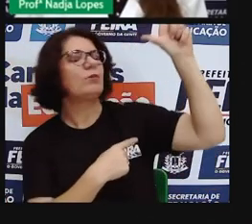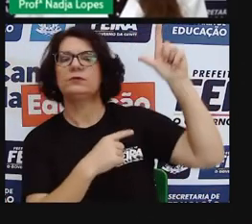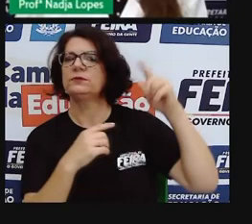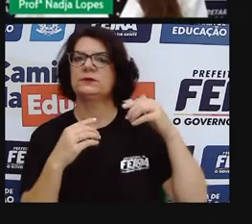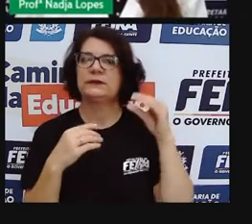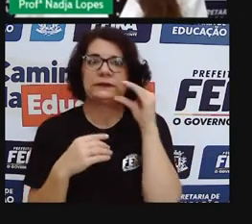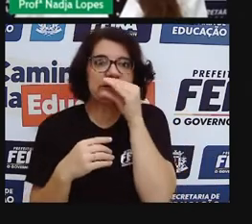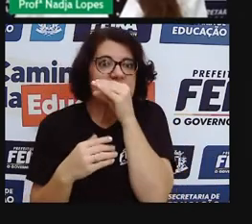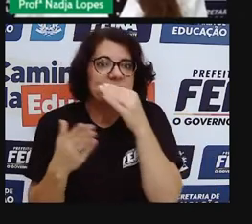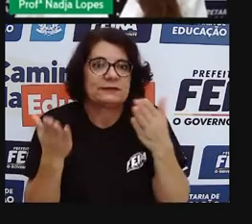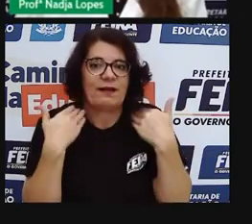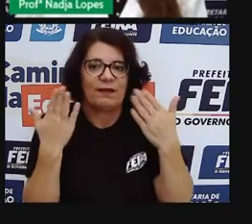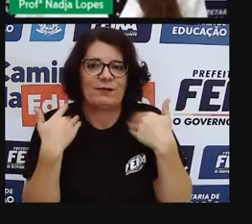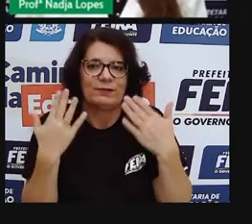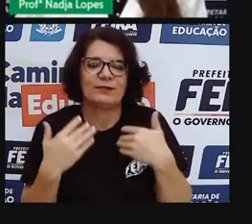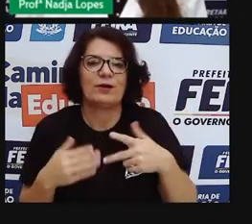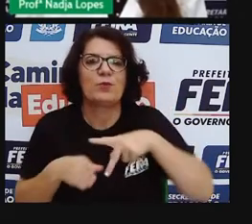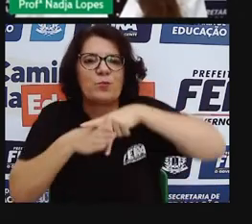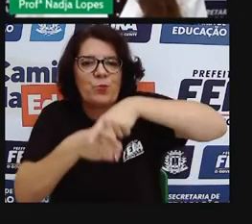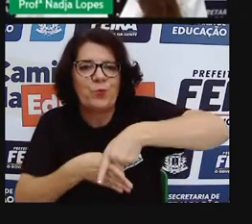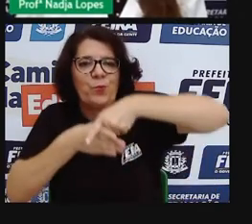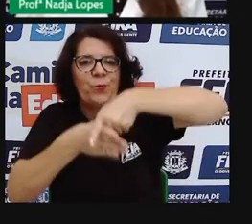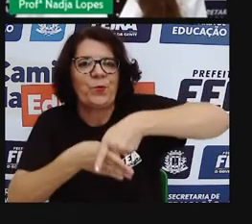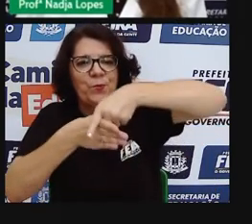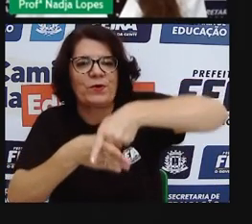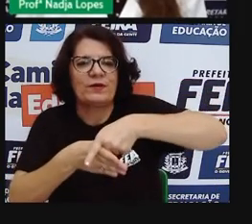cavalo, precisava se proteger do sol.